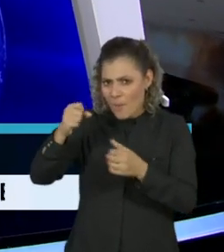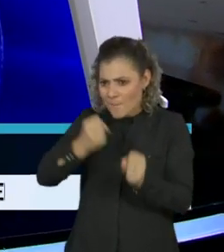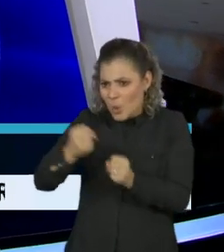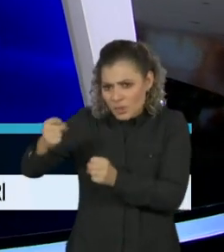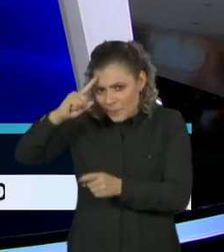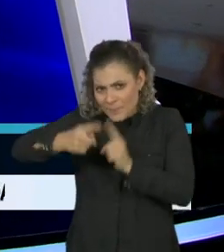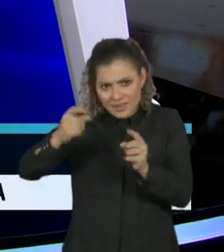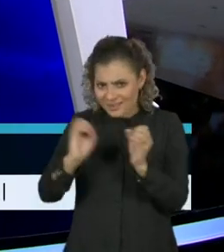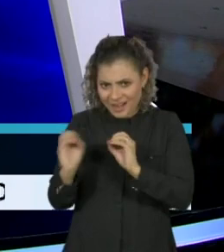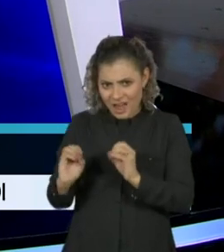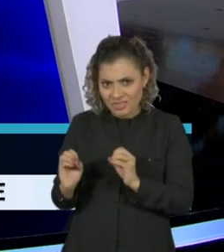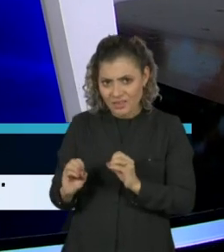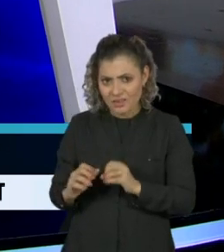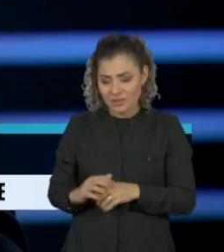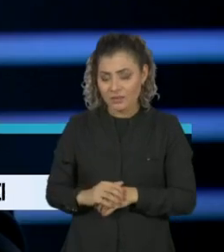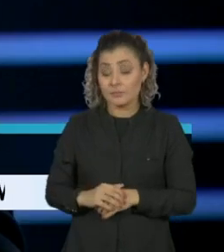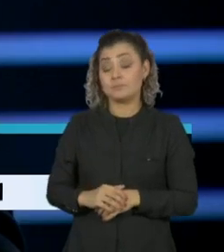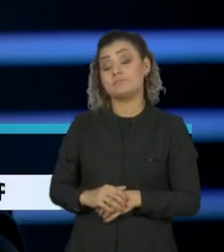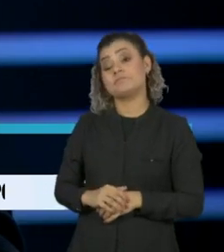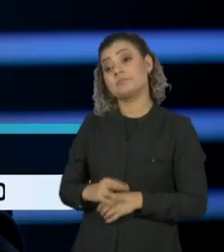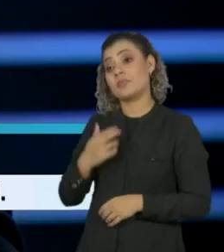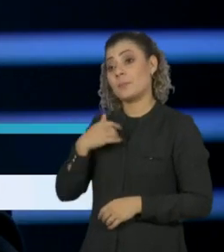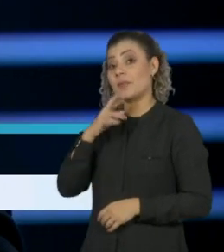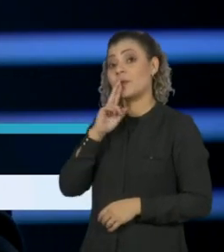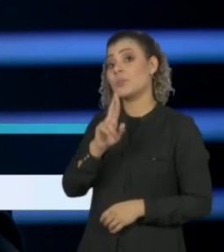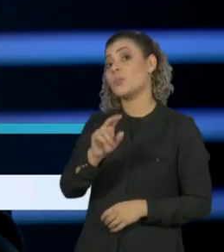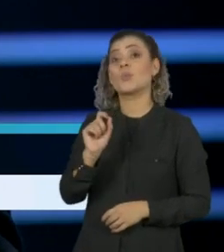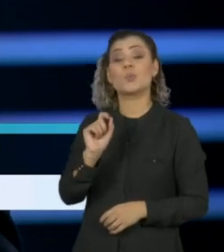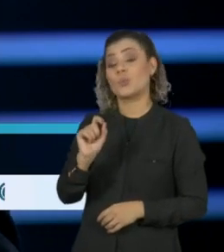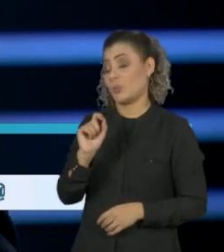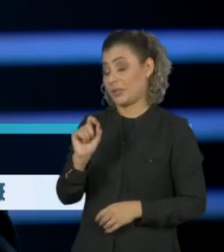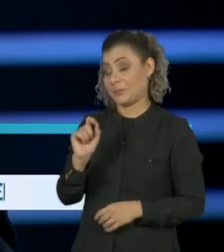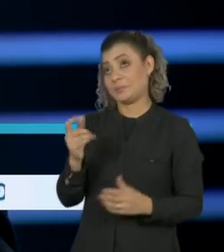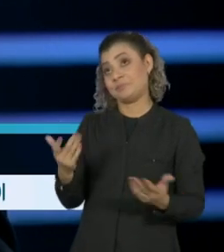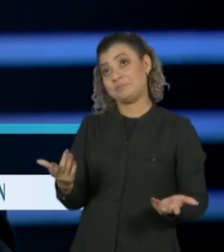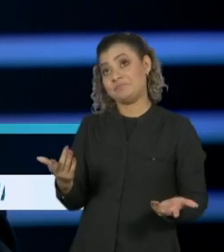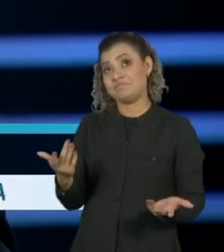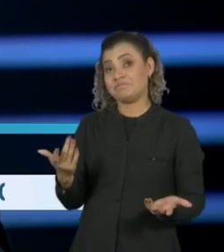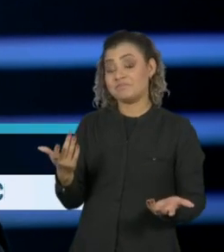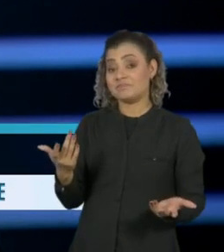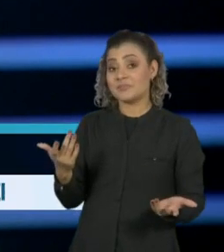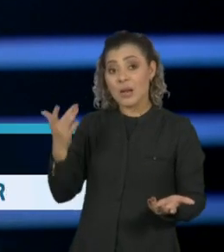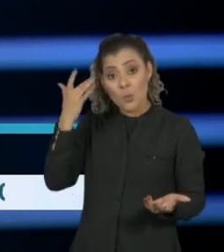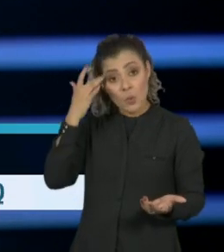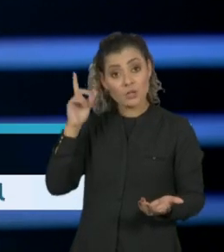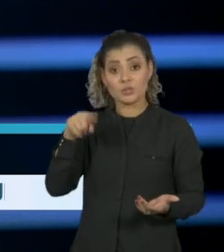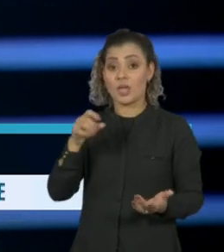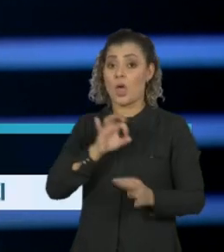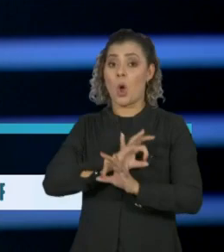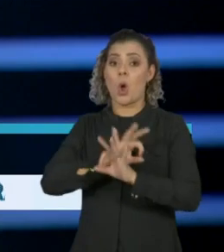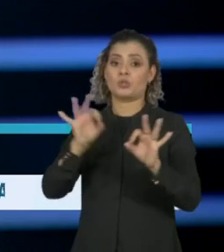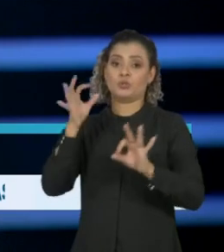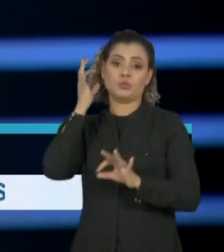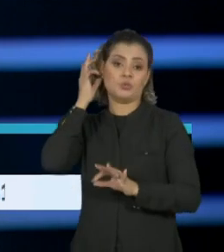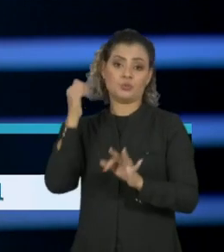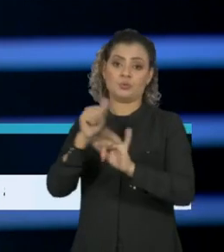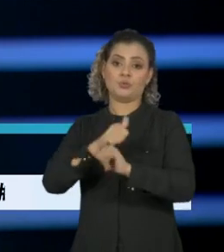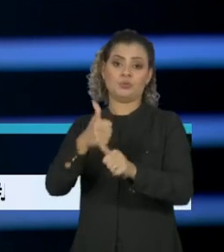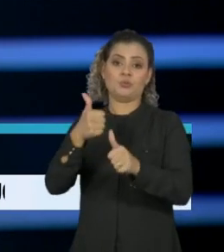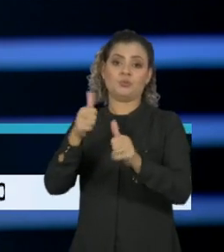Então, a resposta que eu daria para isso é o seguinte, eu acho isso excelente e, ao mesmo tempo,